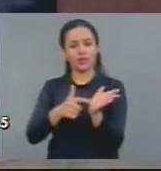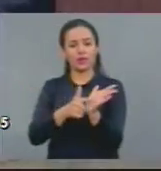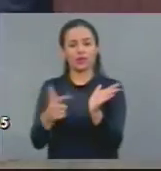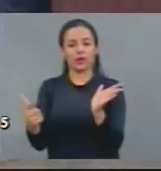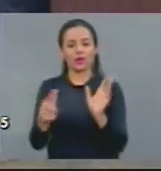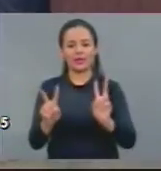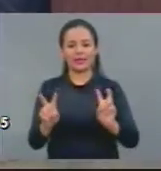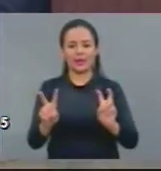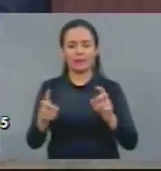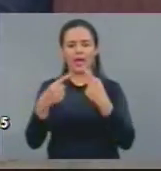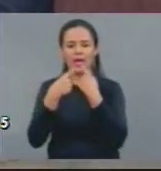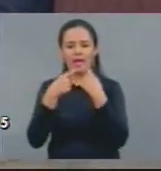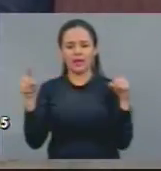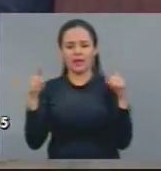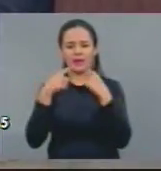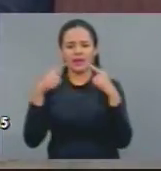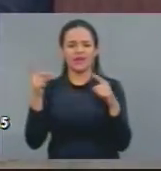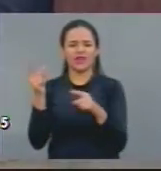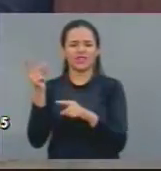denunciando há muito tempo.